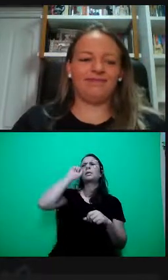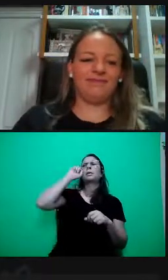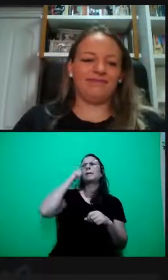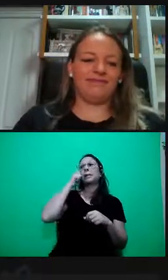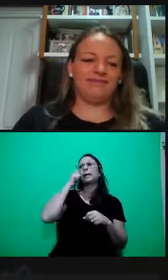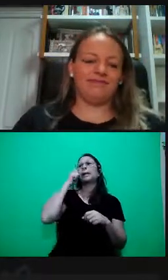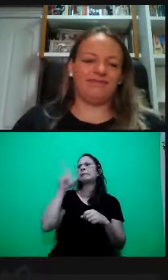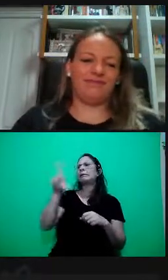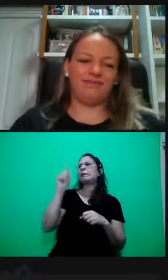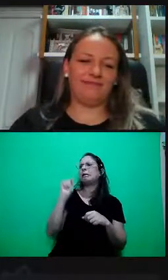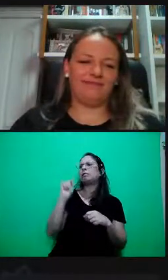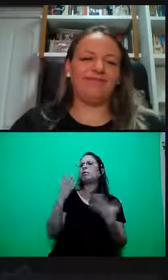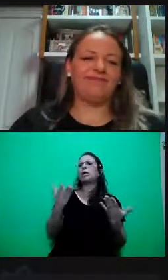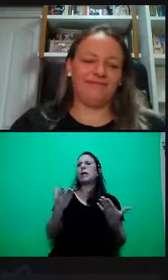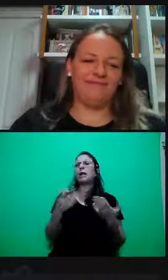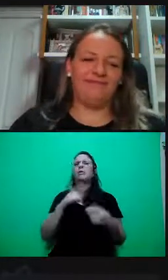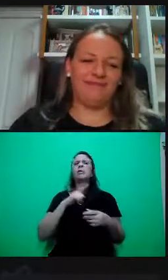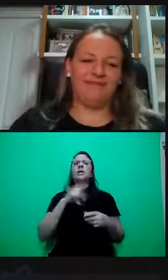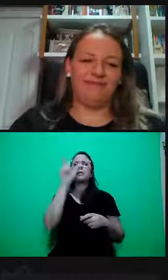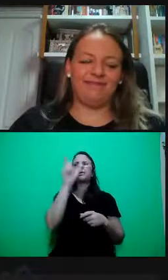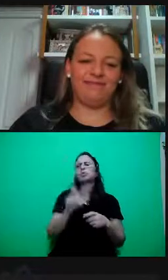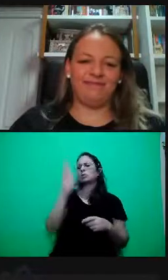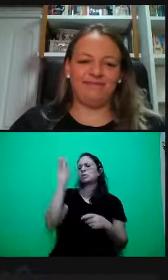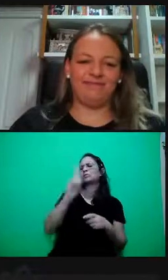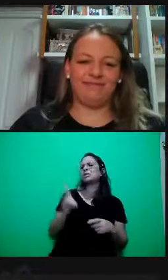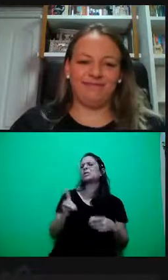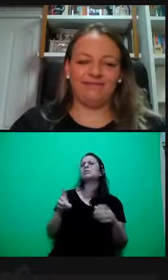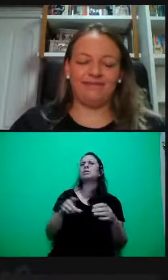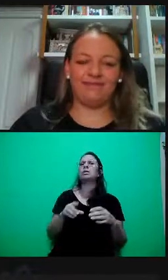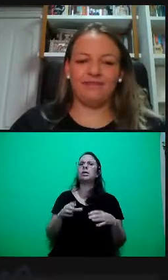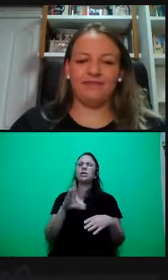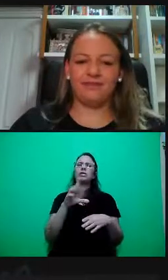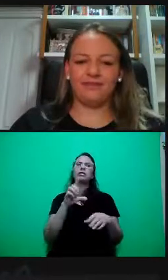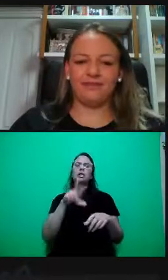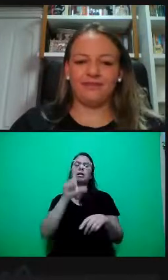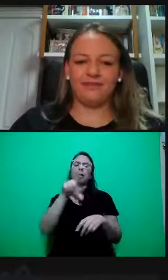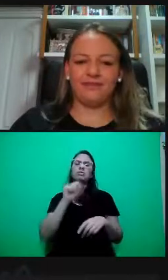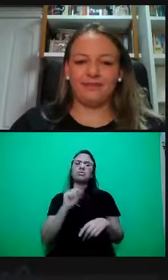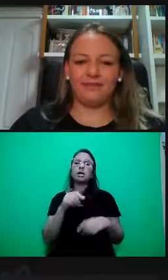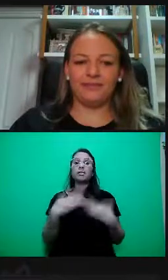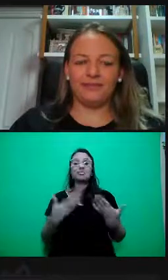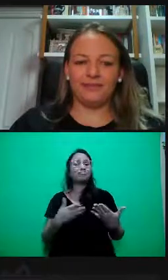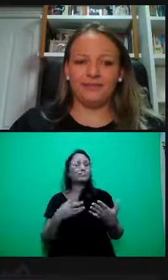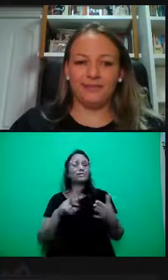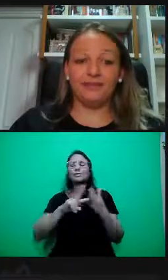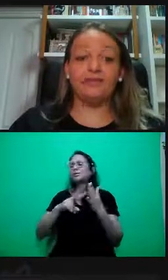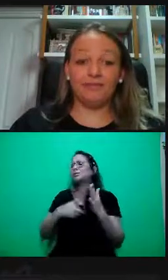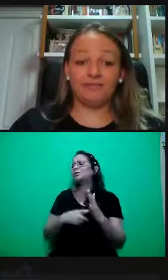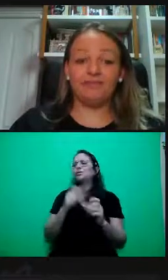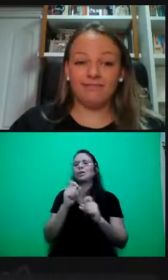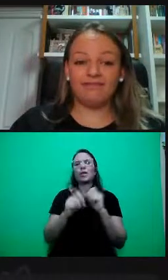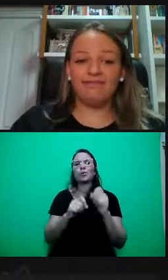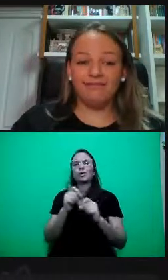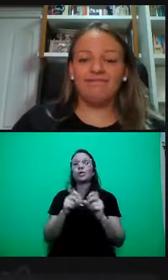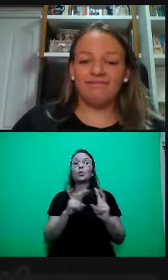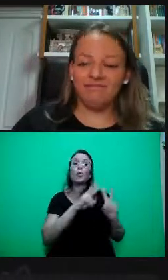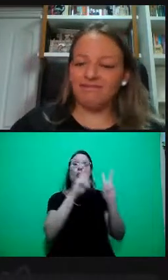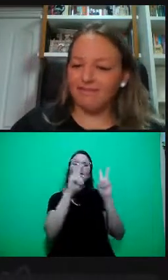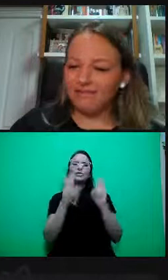com deficiência que chegou lá. Ah, mas às vezes isso não significa que a pauta chegou lá, né. Uhum.